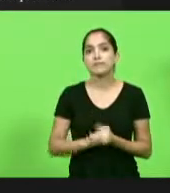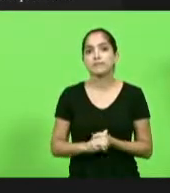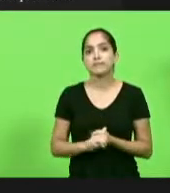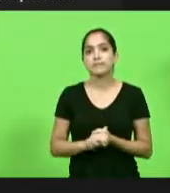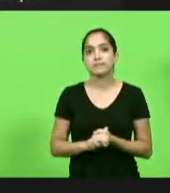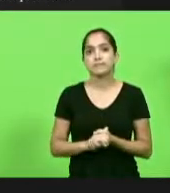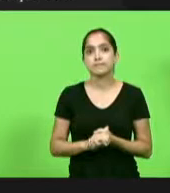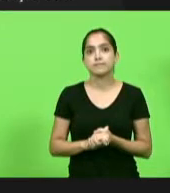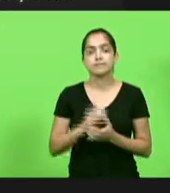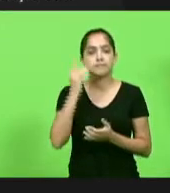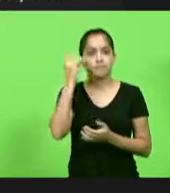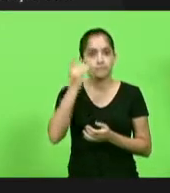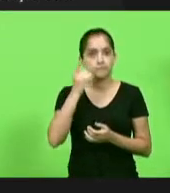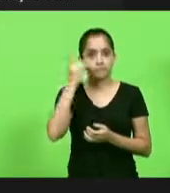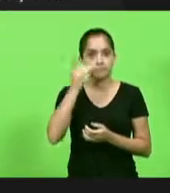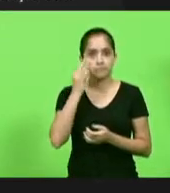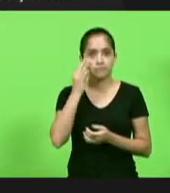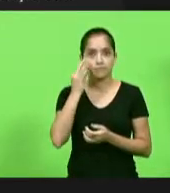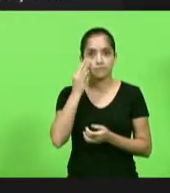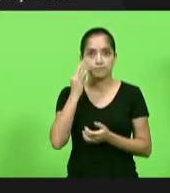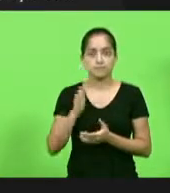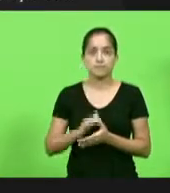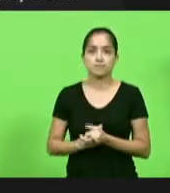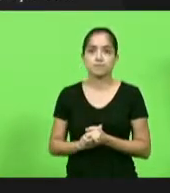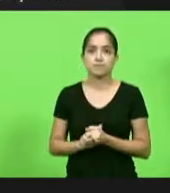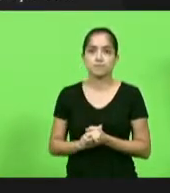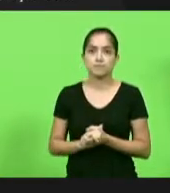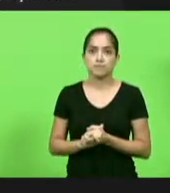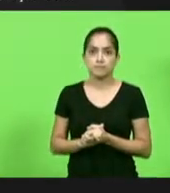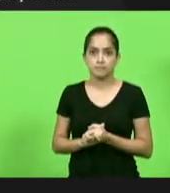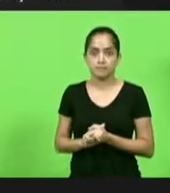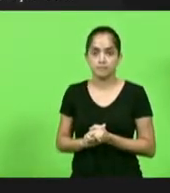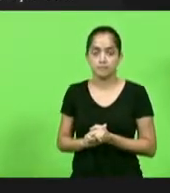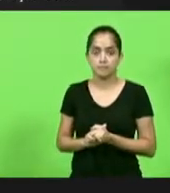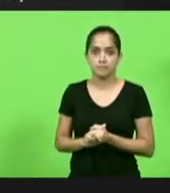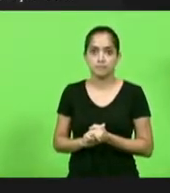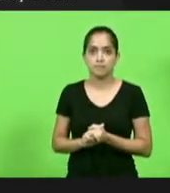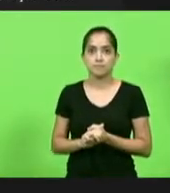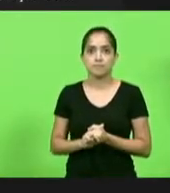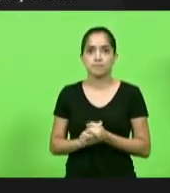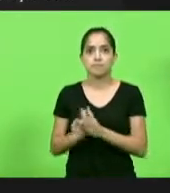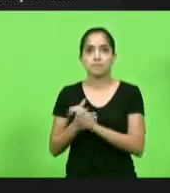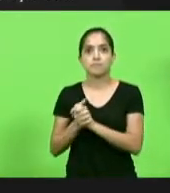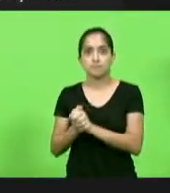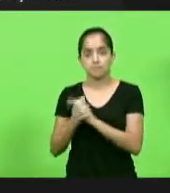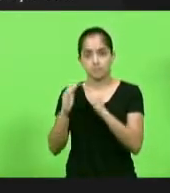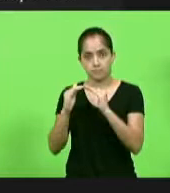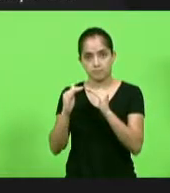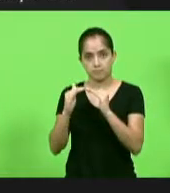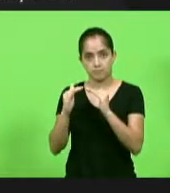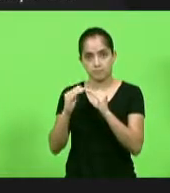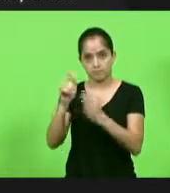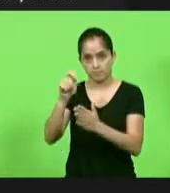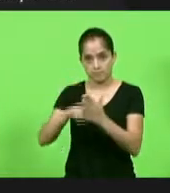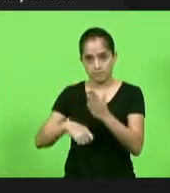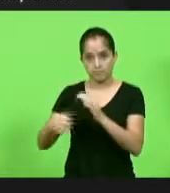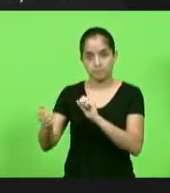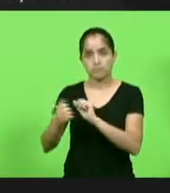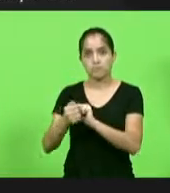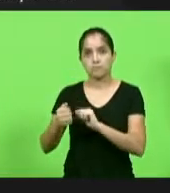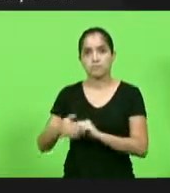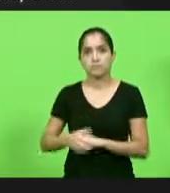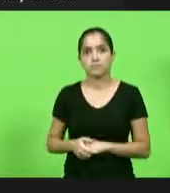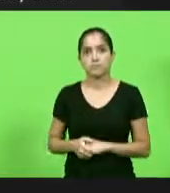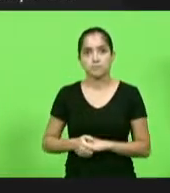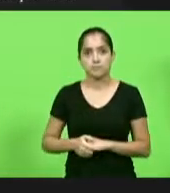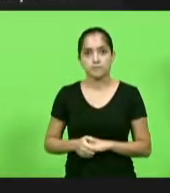Mauro? Deputado Fernando Kreling. Eu quero cumprimentar, e se o Fernando concordar, eu queria assinar junto com ele também.